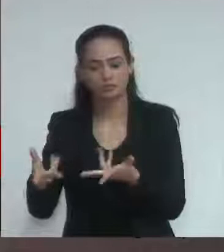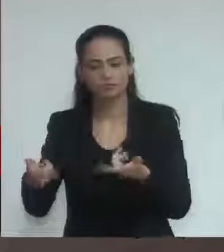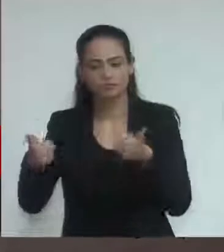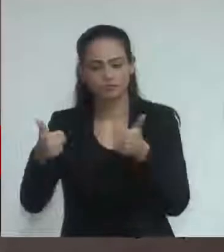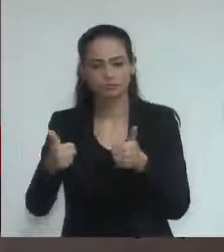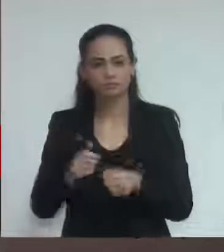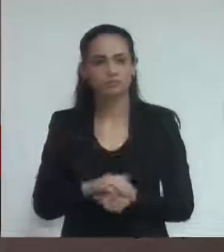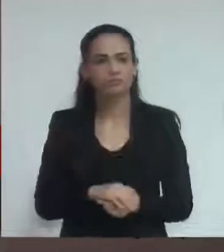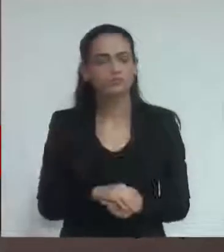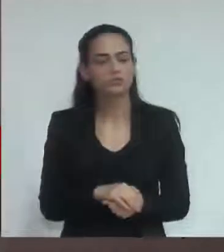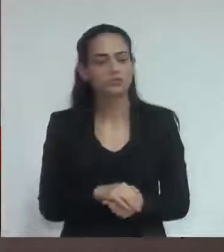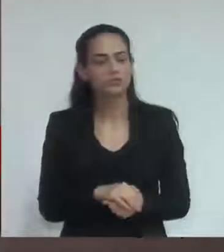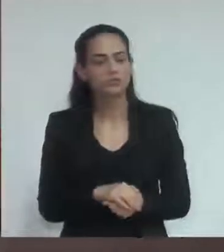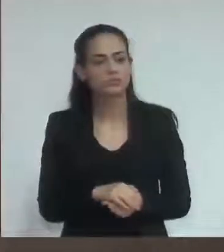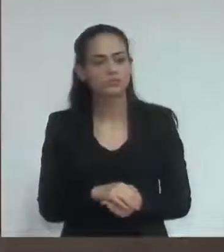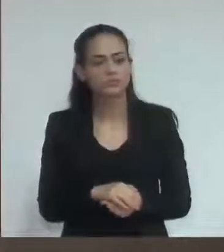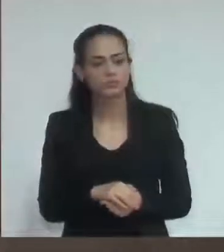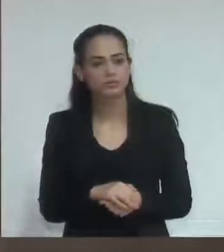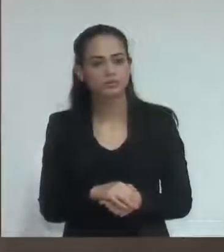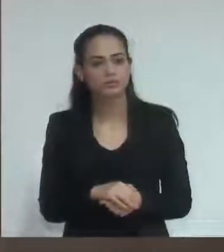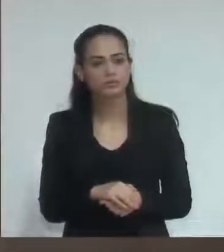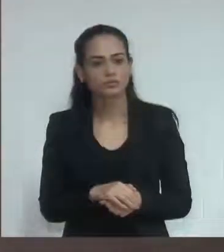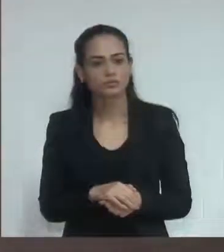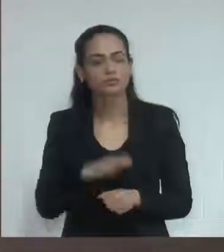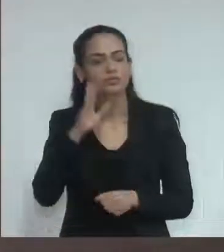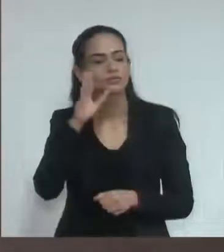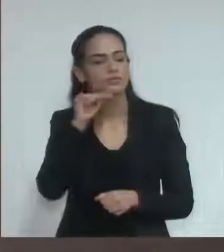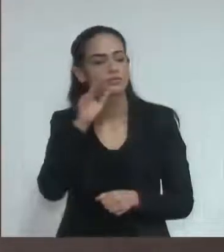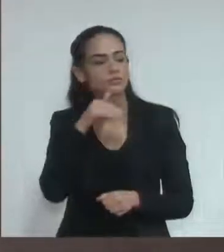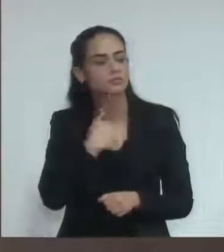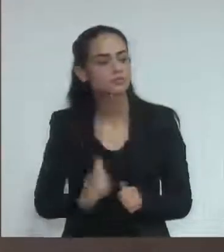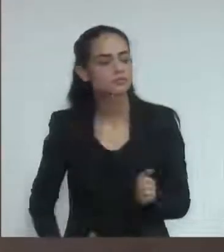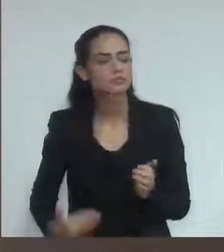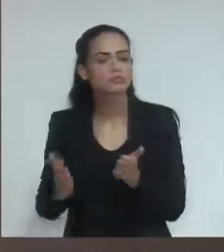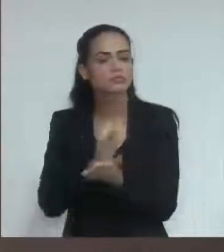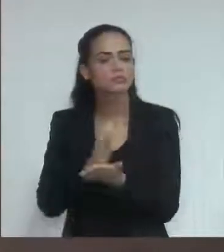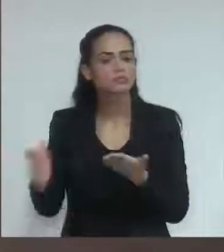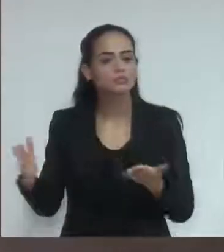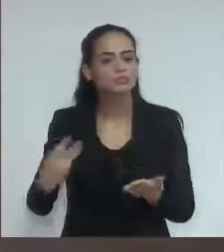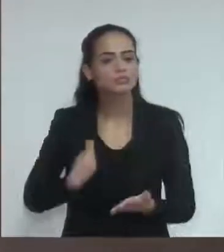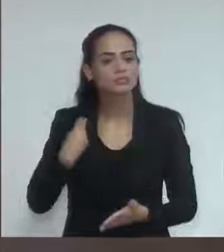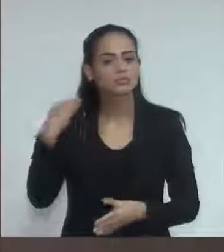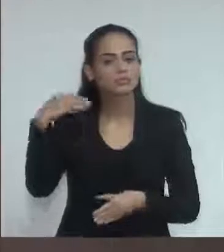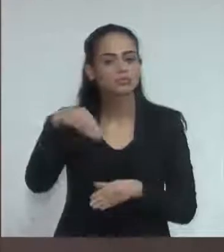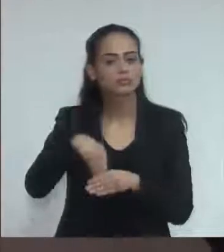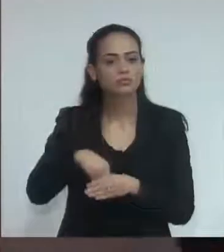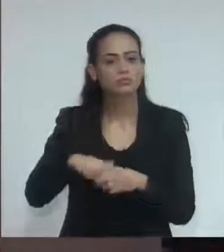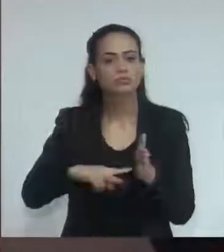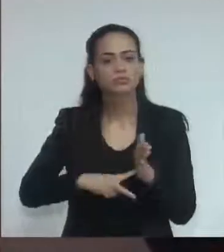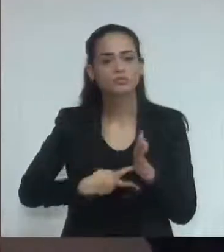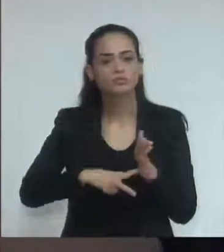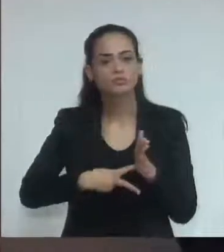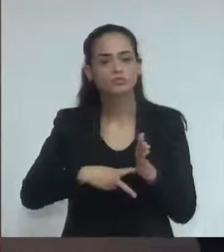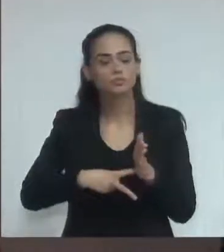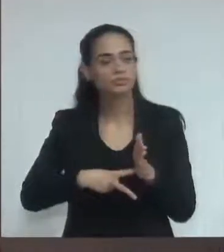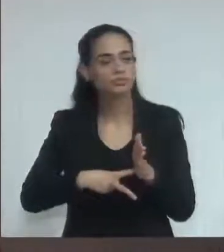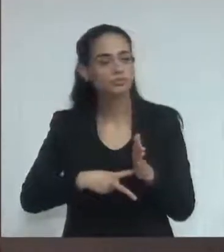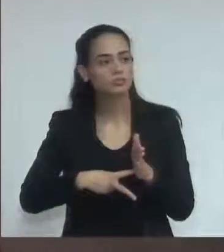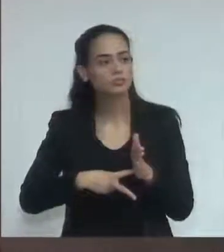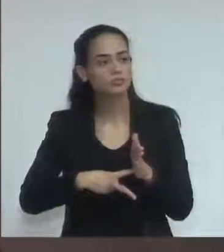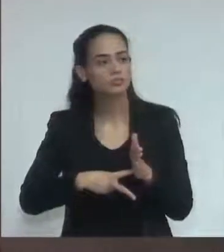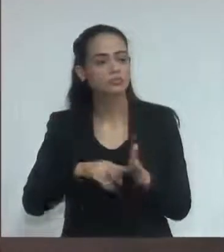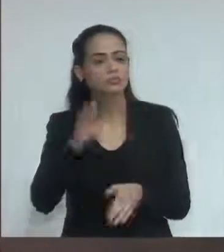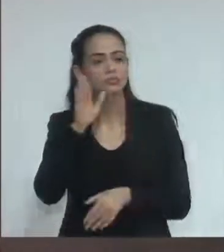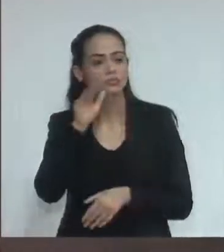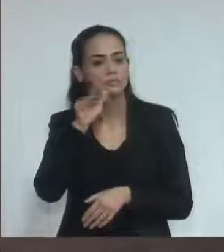Rainer, Carlão, alguns funcionários aqui da Prefeitura, sindicatos, funcionários da Prefeitura.